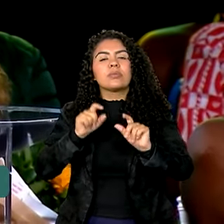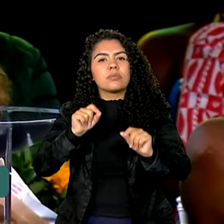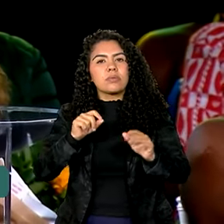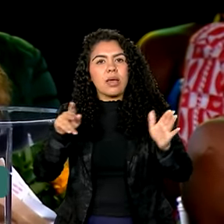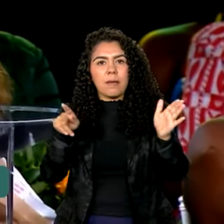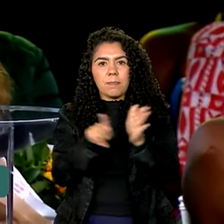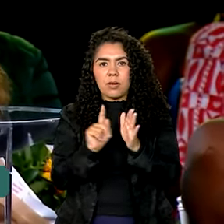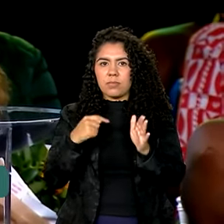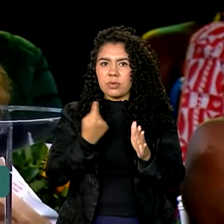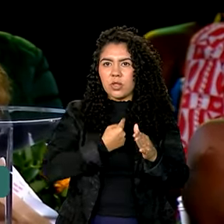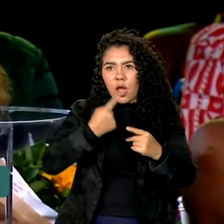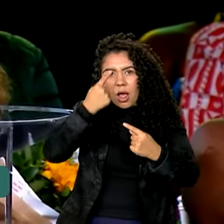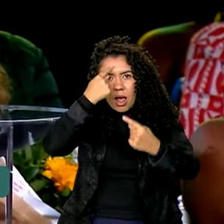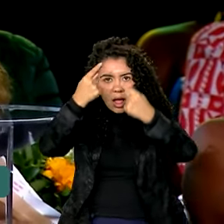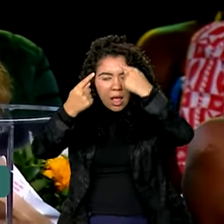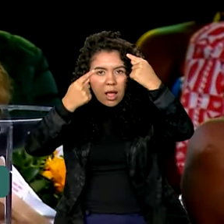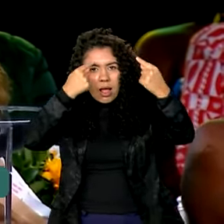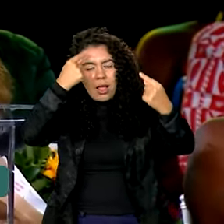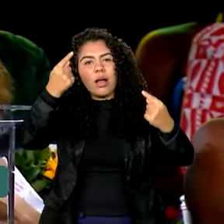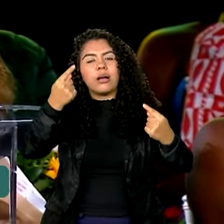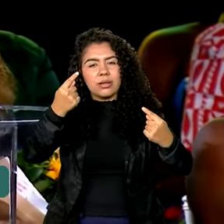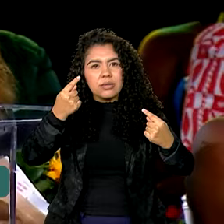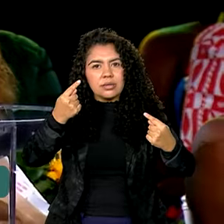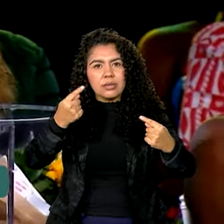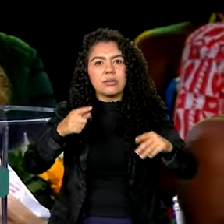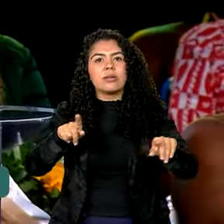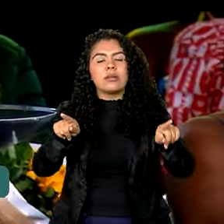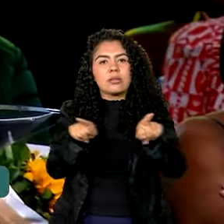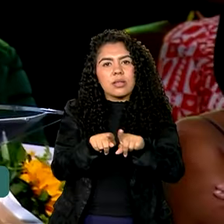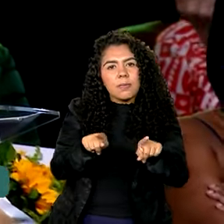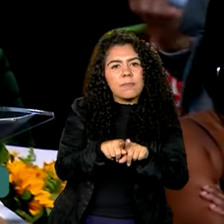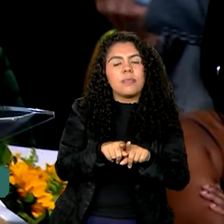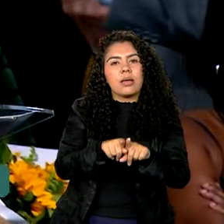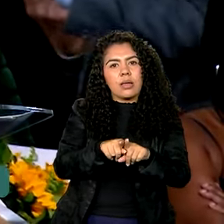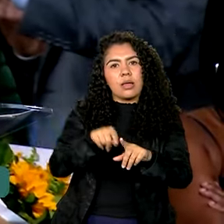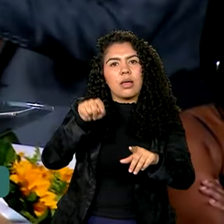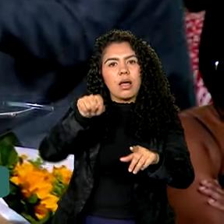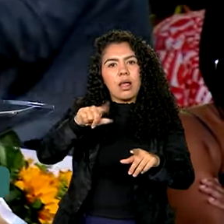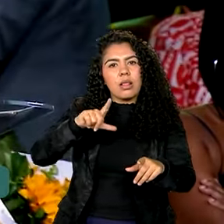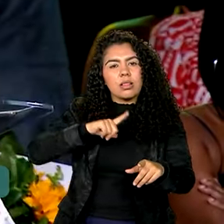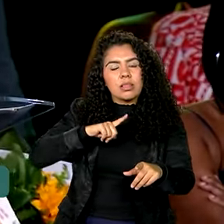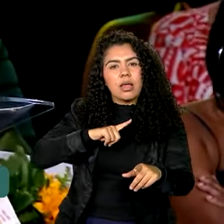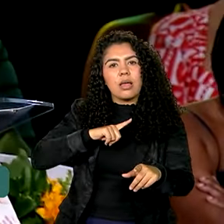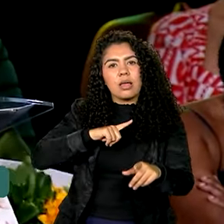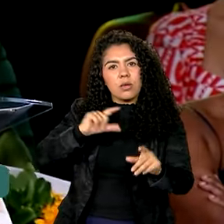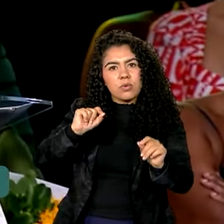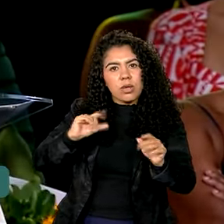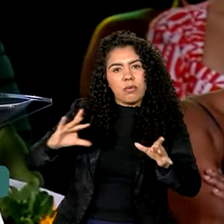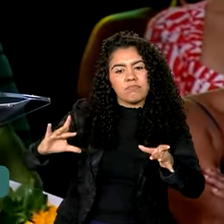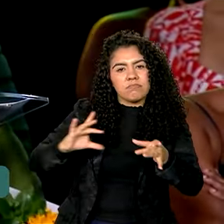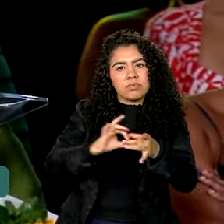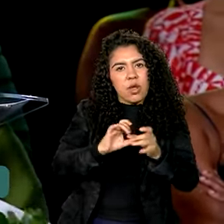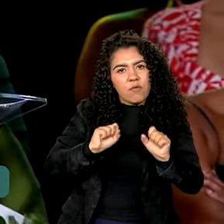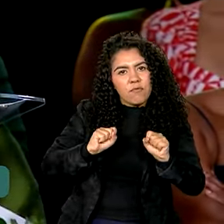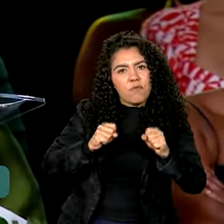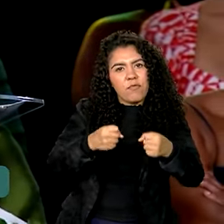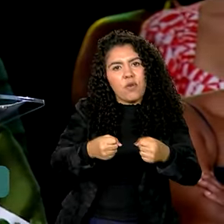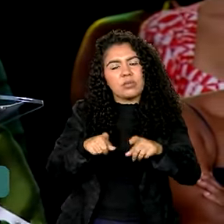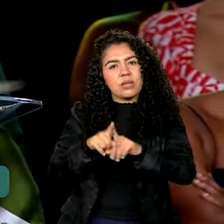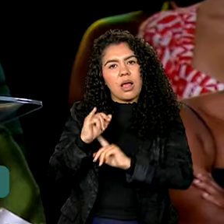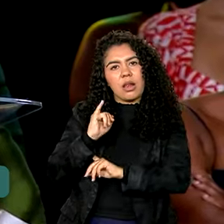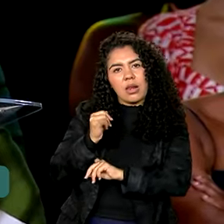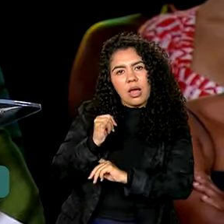criativo. Do humor à crítica social, ele alia força, narrativa